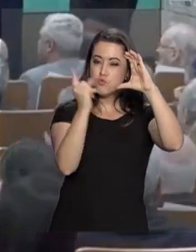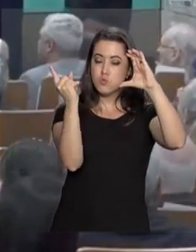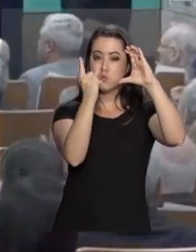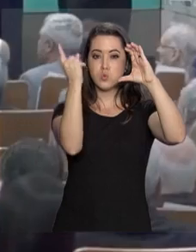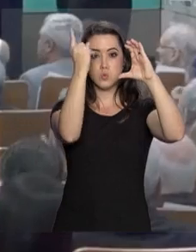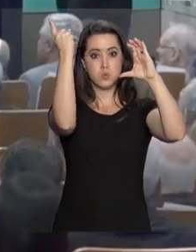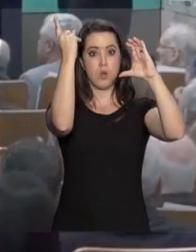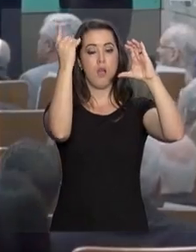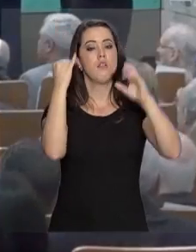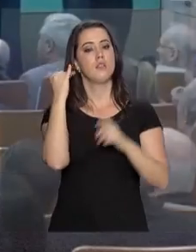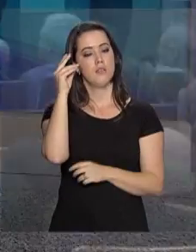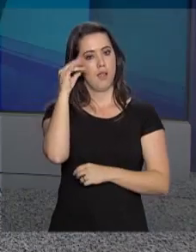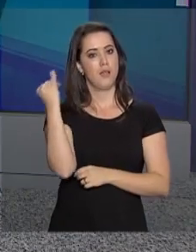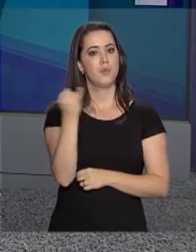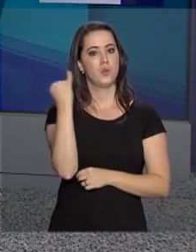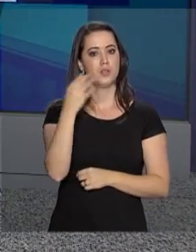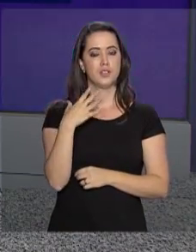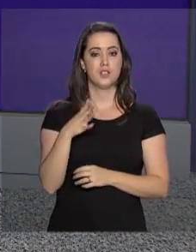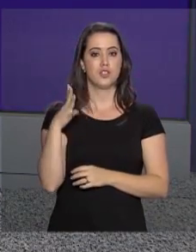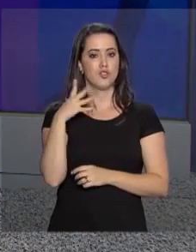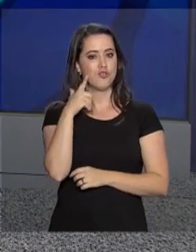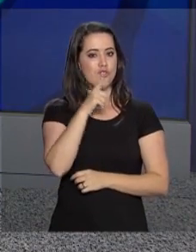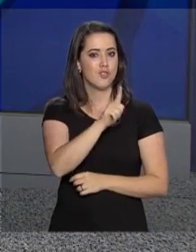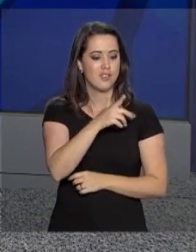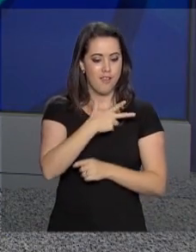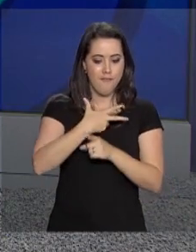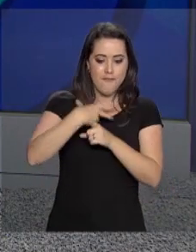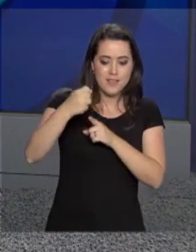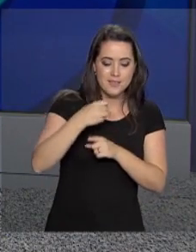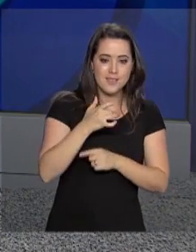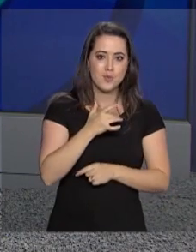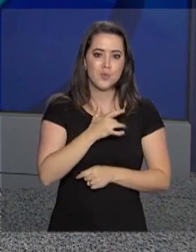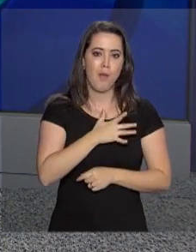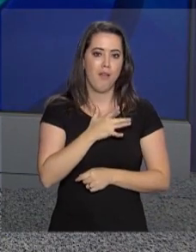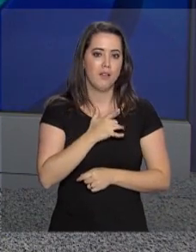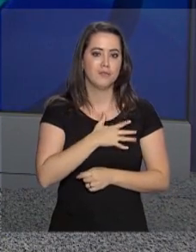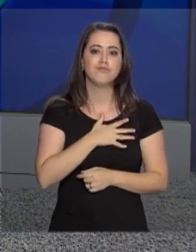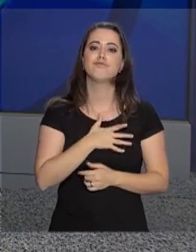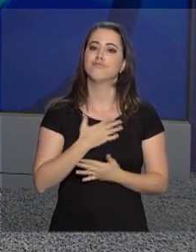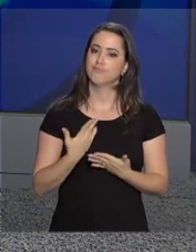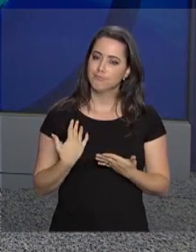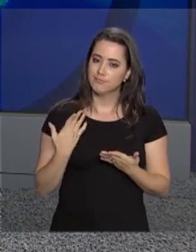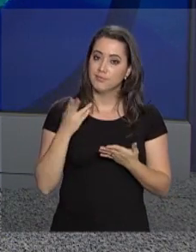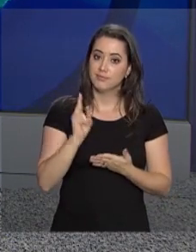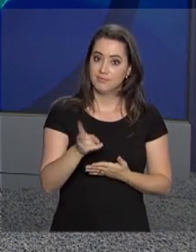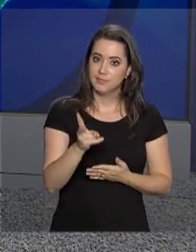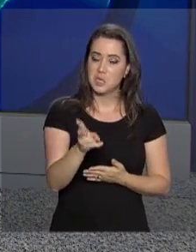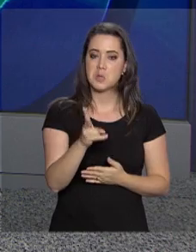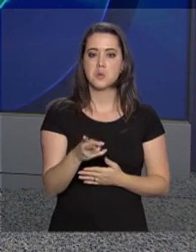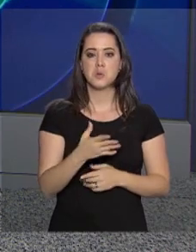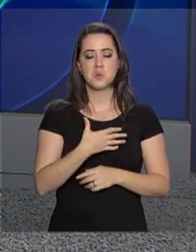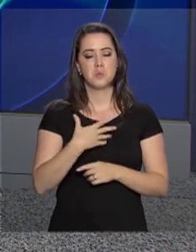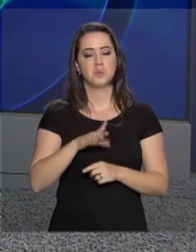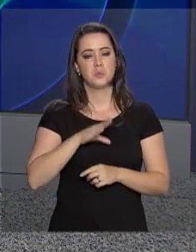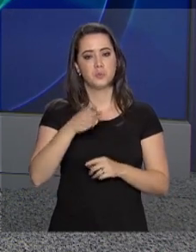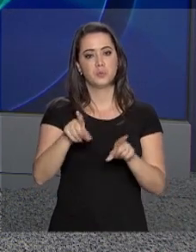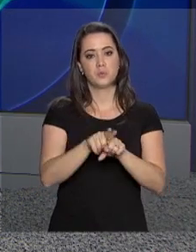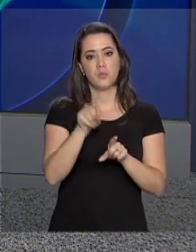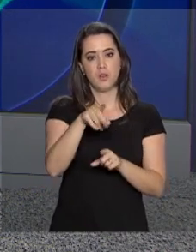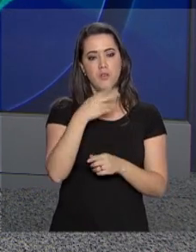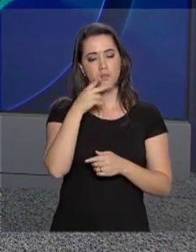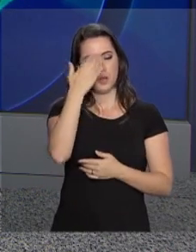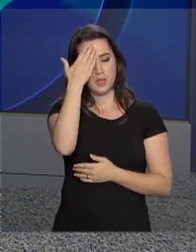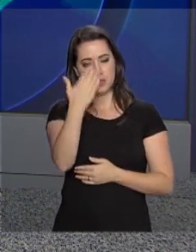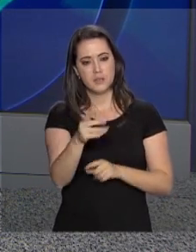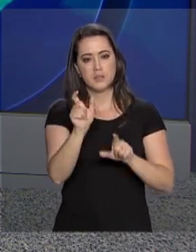importância de vencer os medos para ter êxito na vida. Pontes agradeceu ainda os servidores pelo trabalho prestado e falou sobre